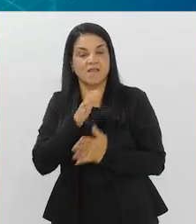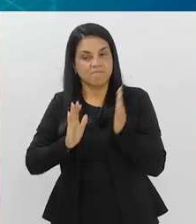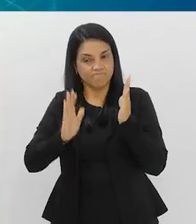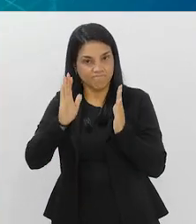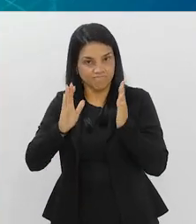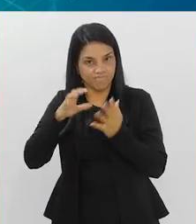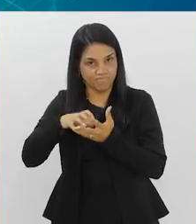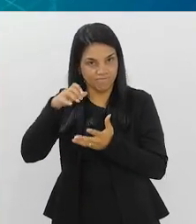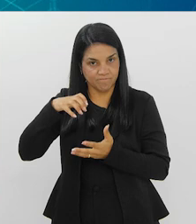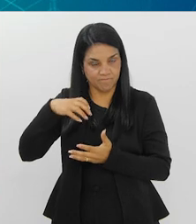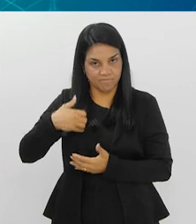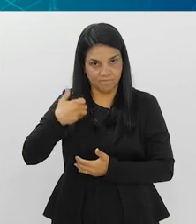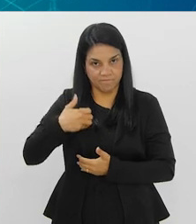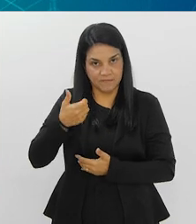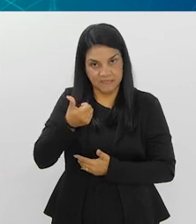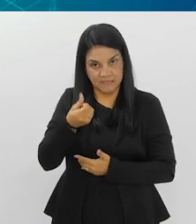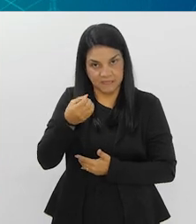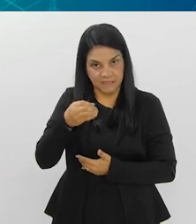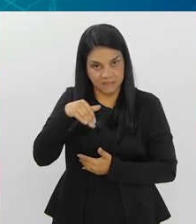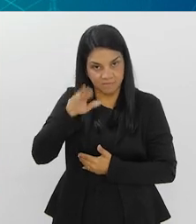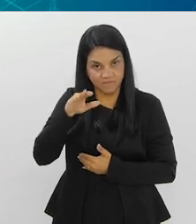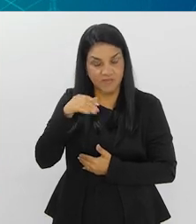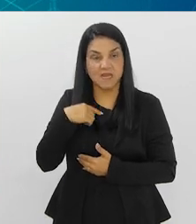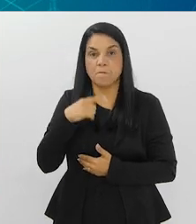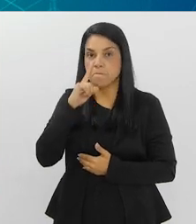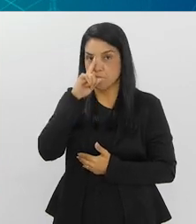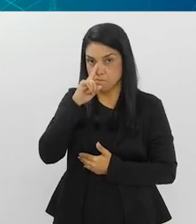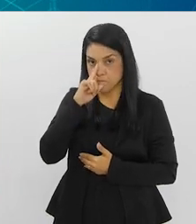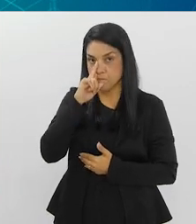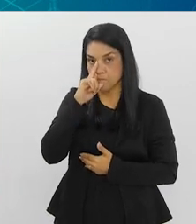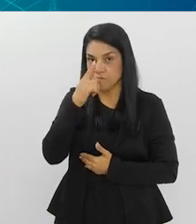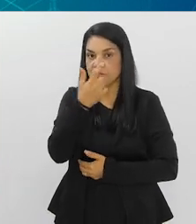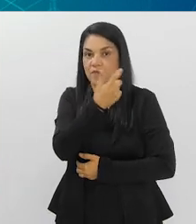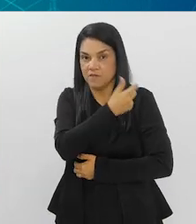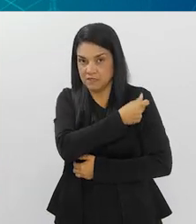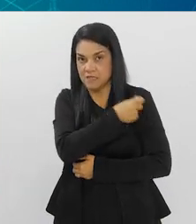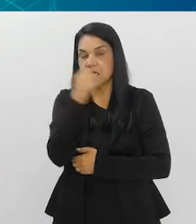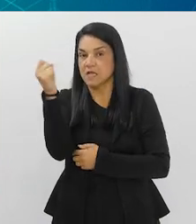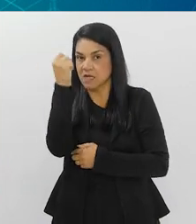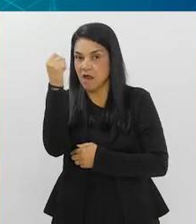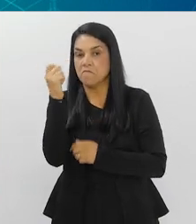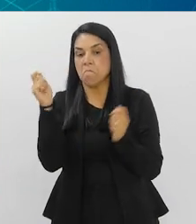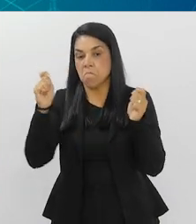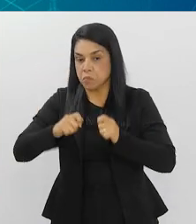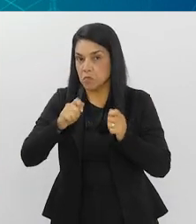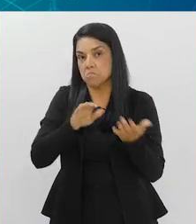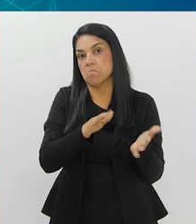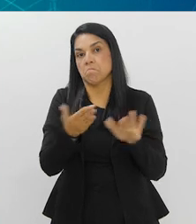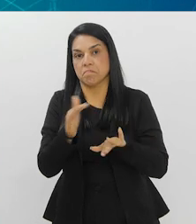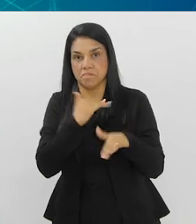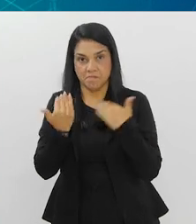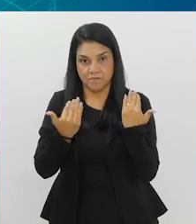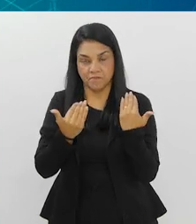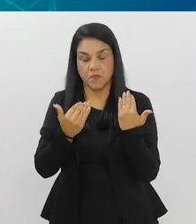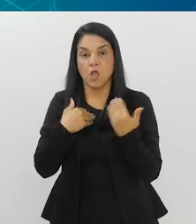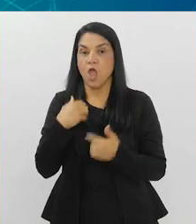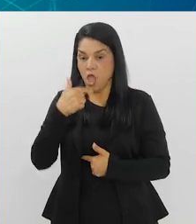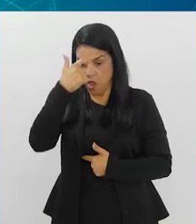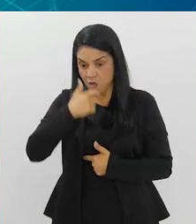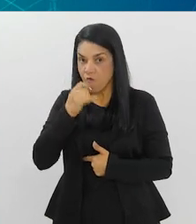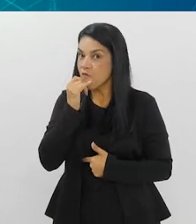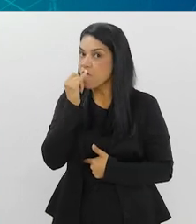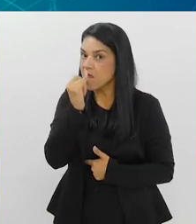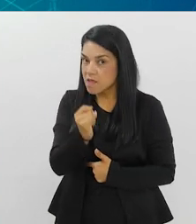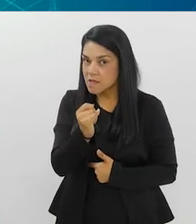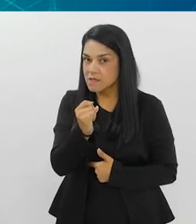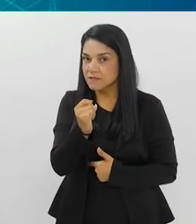existe um risco muito, muito raro, mas grave, inclusive, podendo matar. Apesar de eu ter